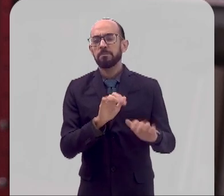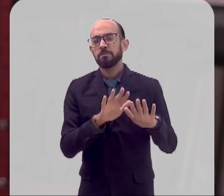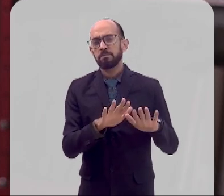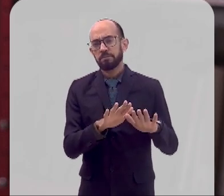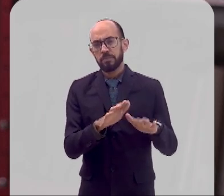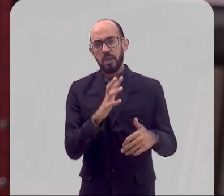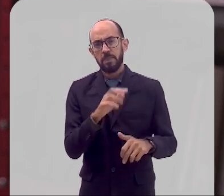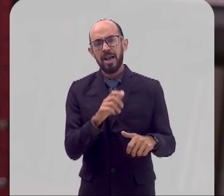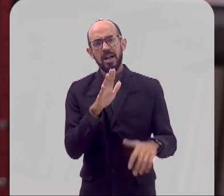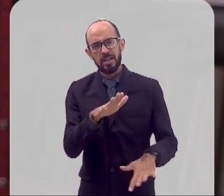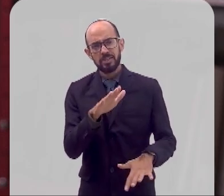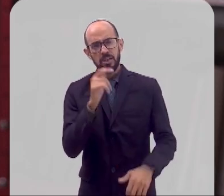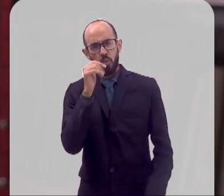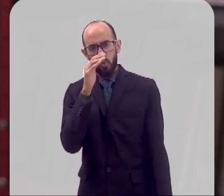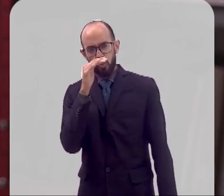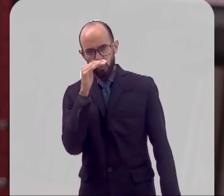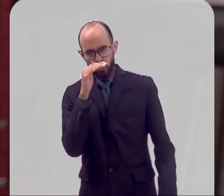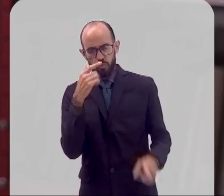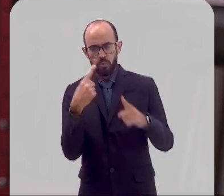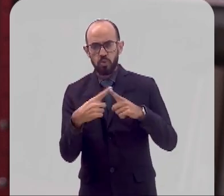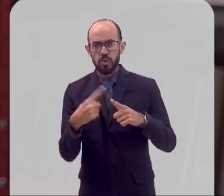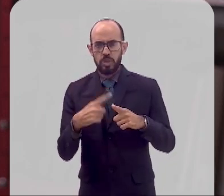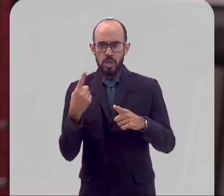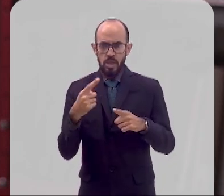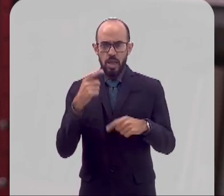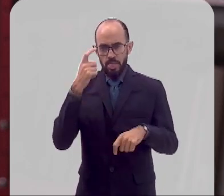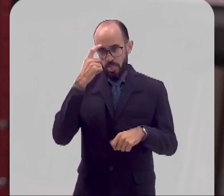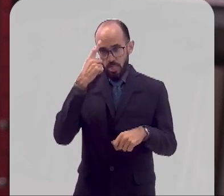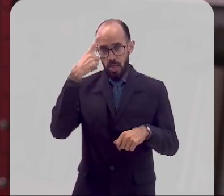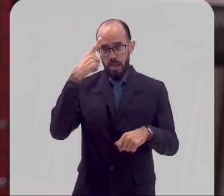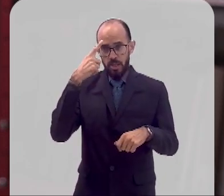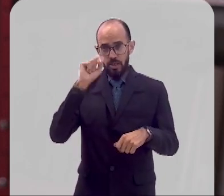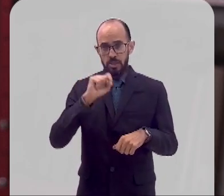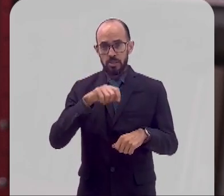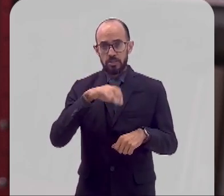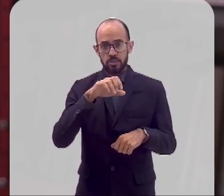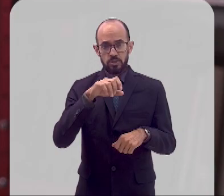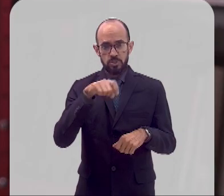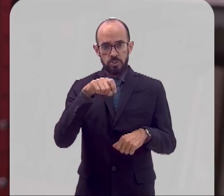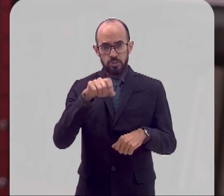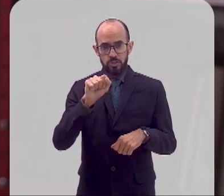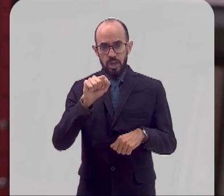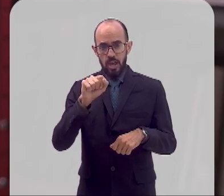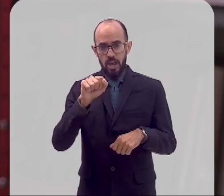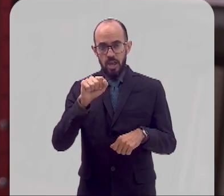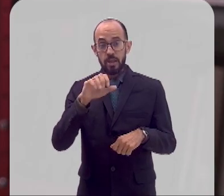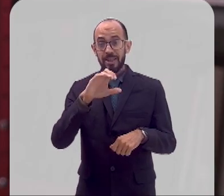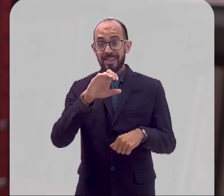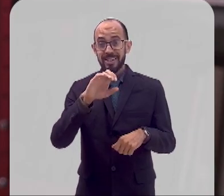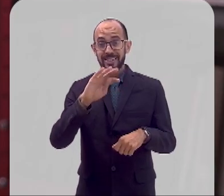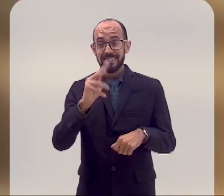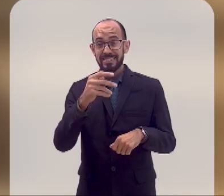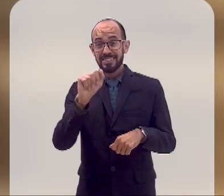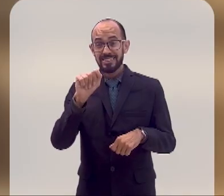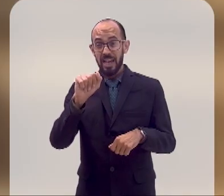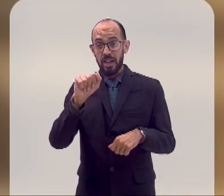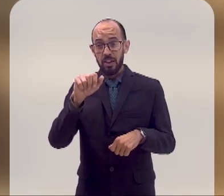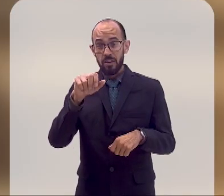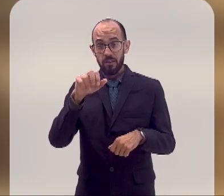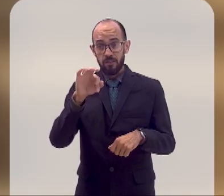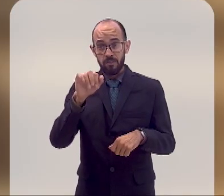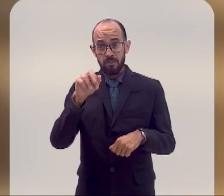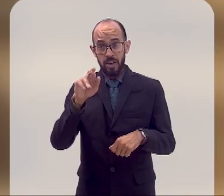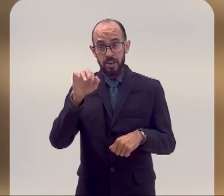E é muito curioso. Por quê? Porque a ideia de chafariz era justamente abastecer a